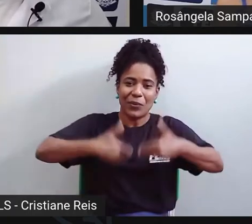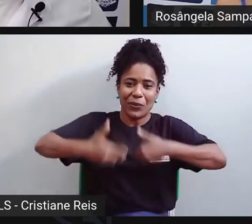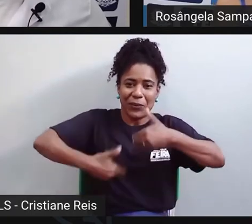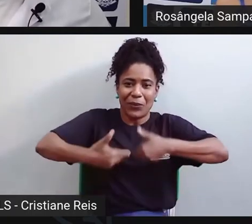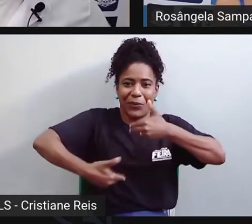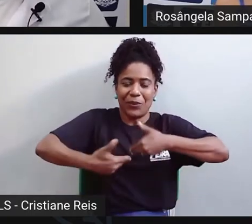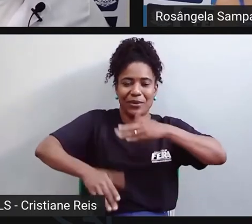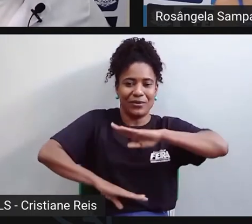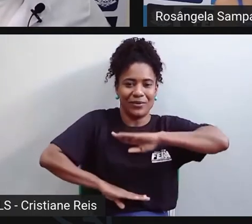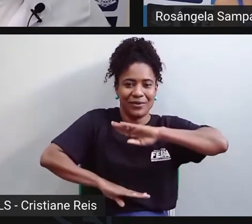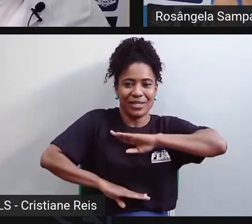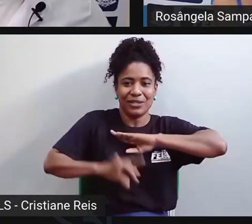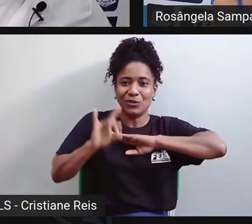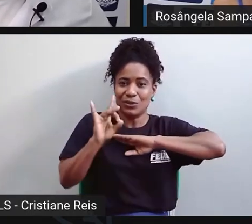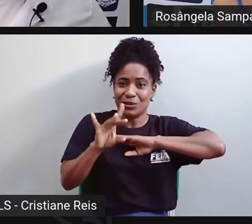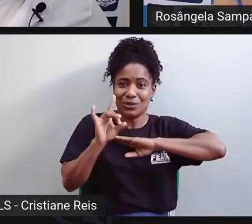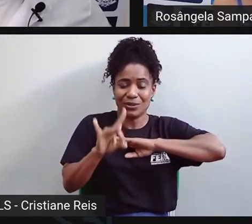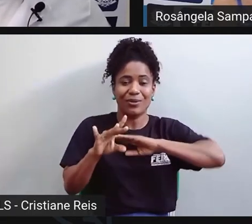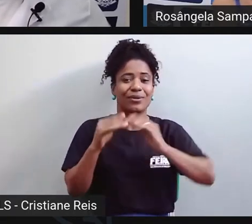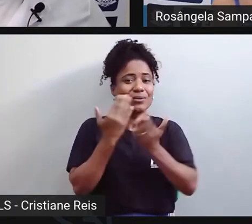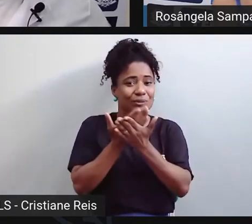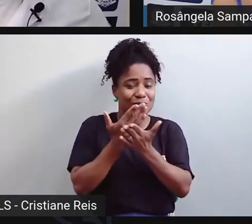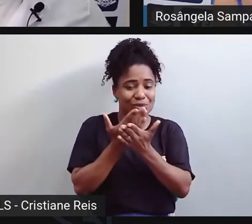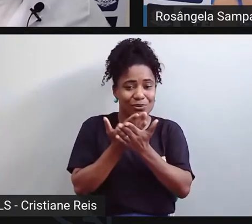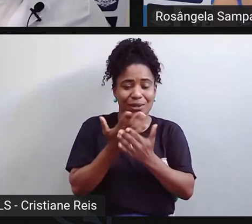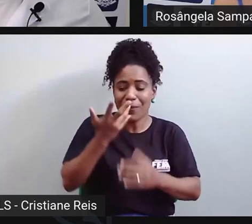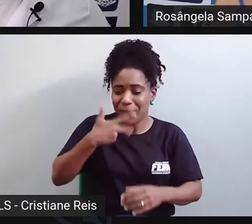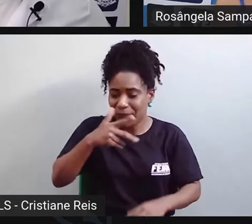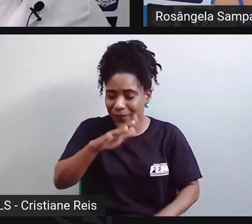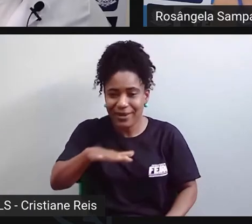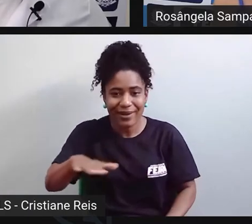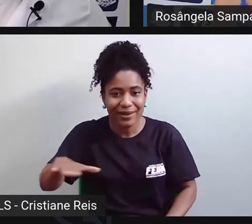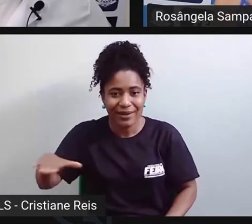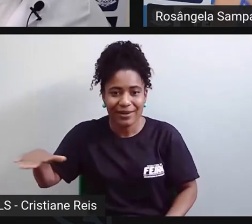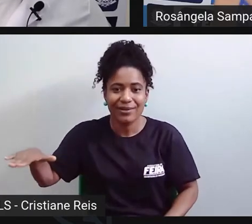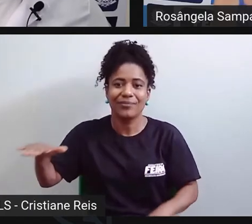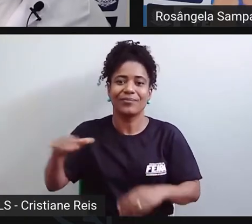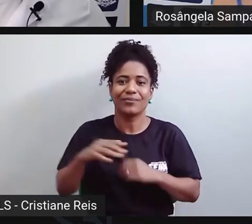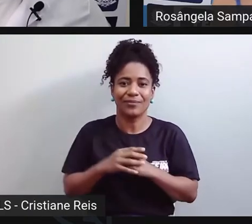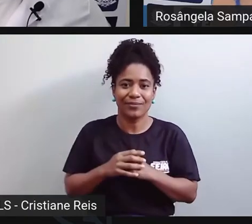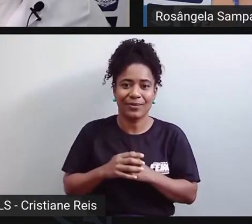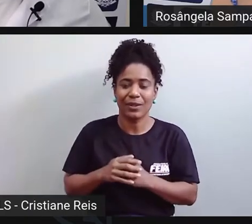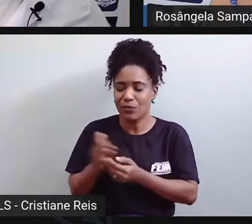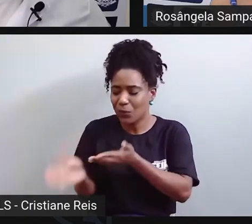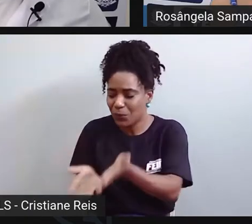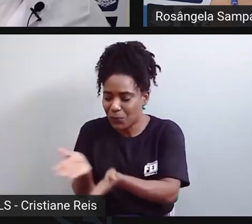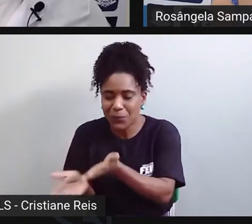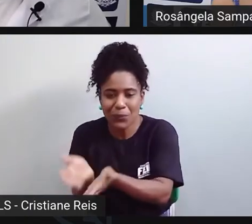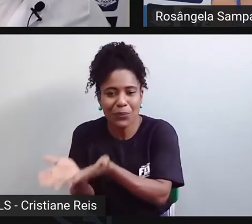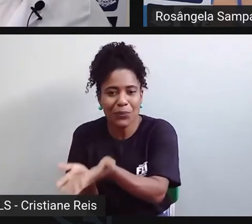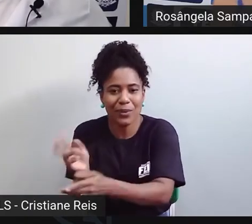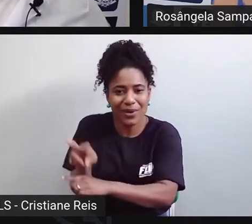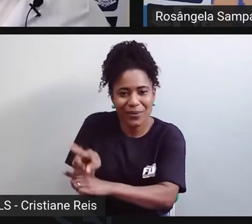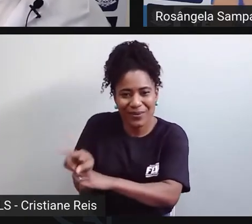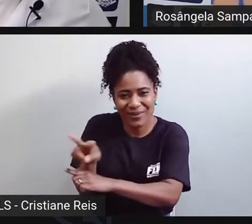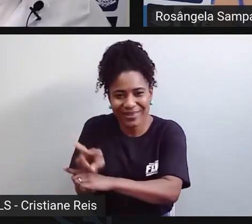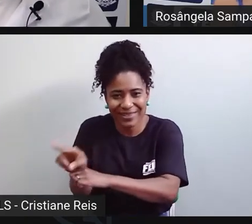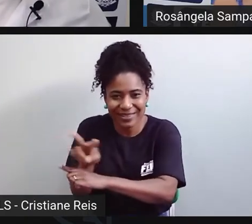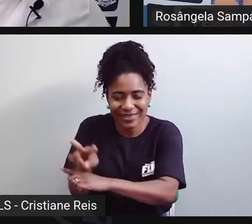suficiente. Existe estudo em crianças pequenas. Você pode dar todo o cuidado físico que ela